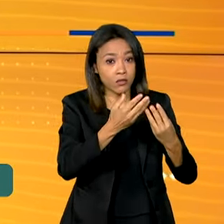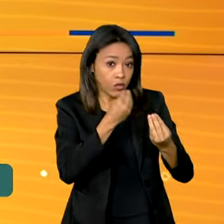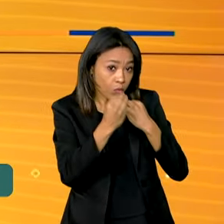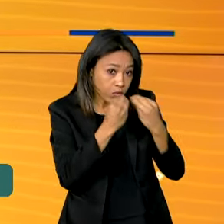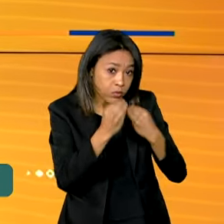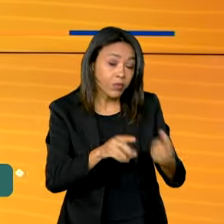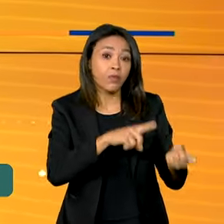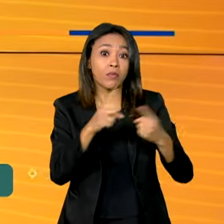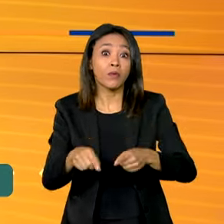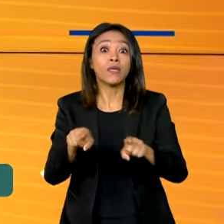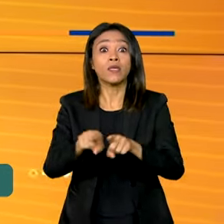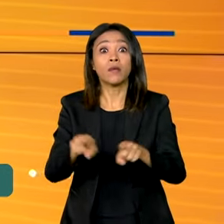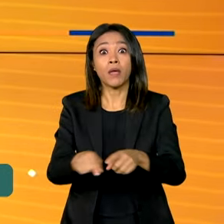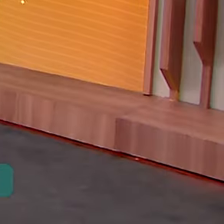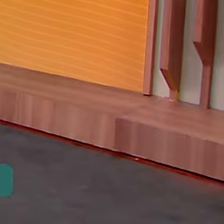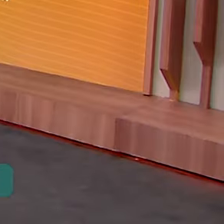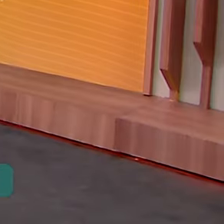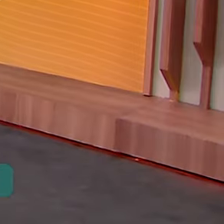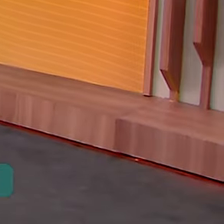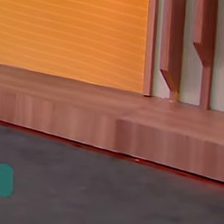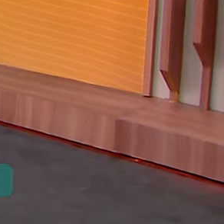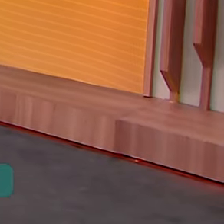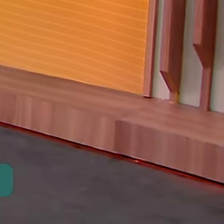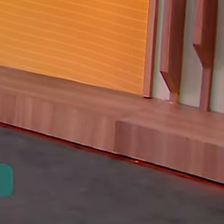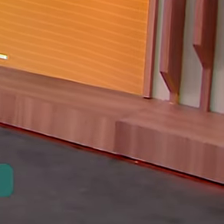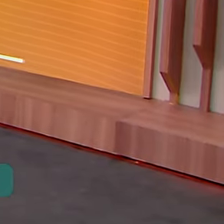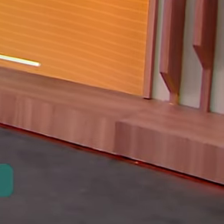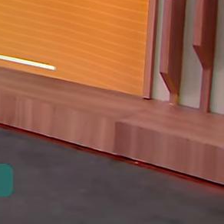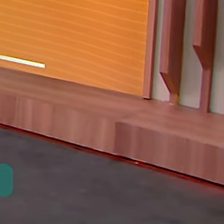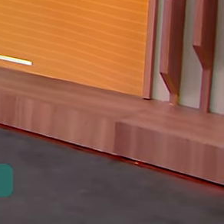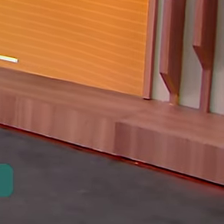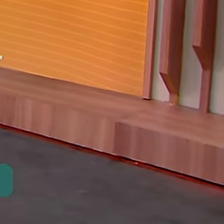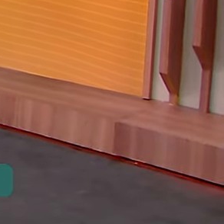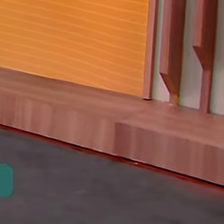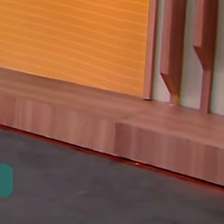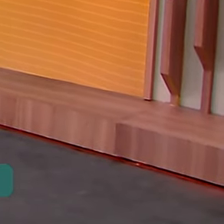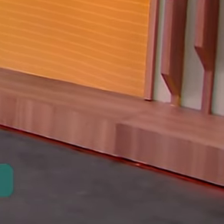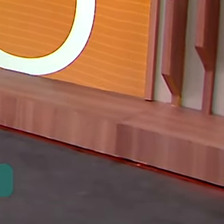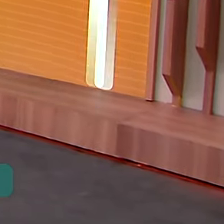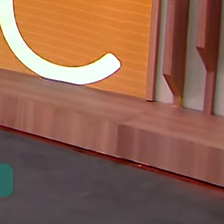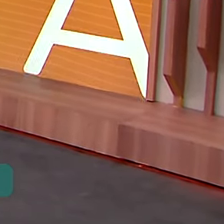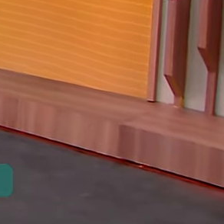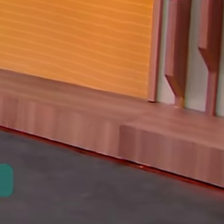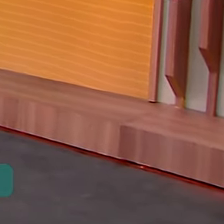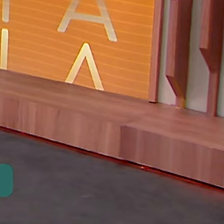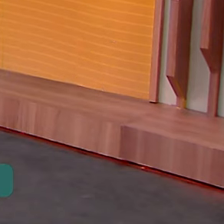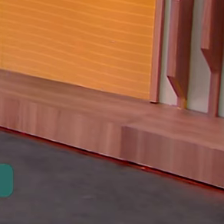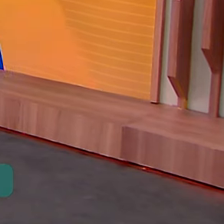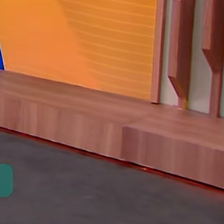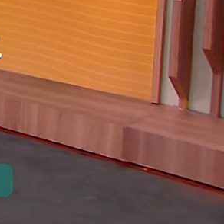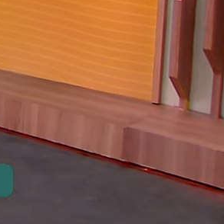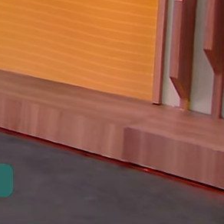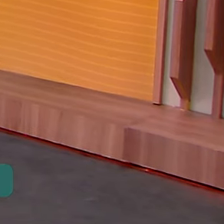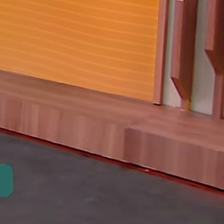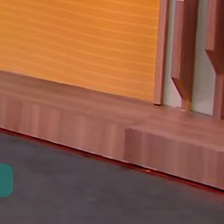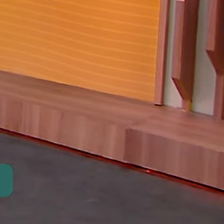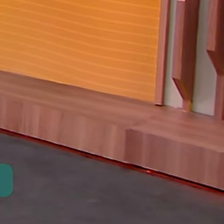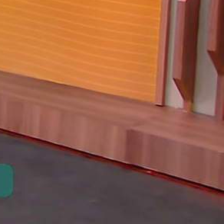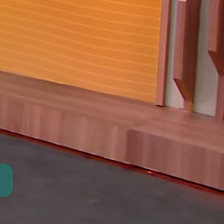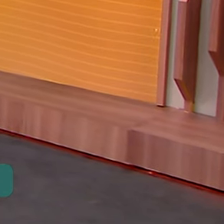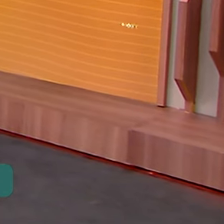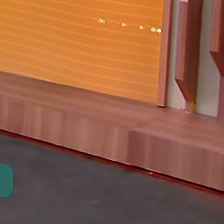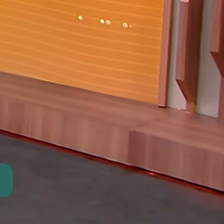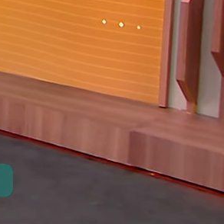de doenças, como a malária. Por isso, desde janeiro de 2023, o Ministério da Saúde passou a investir